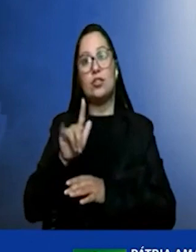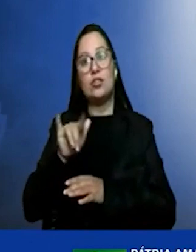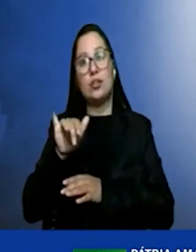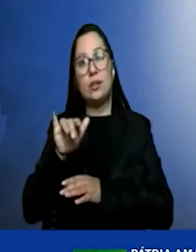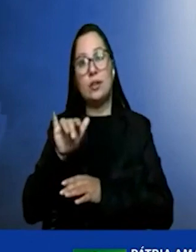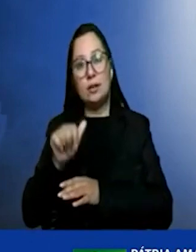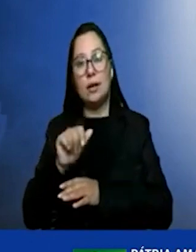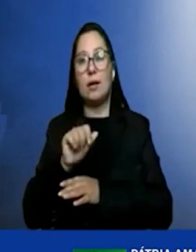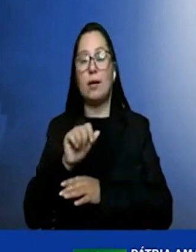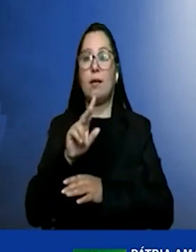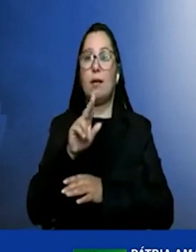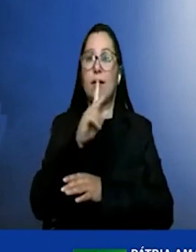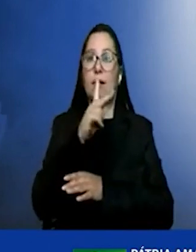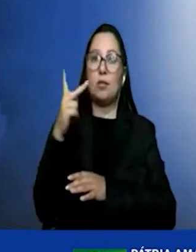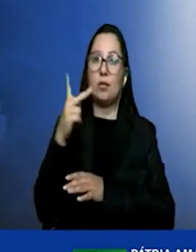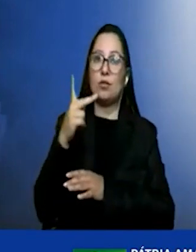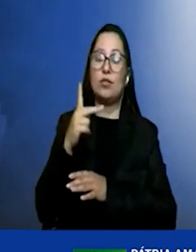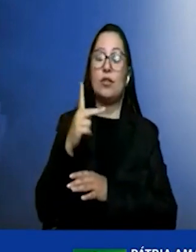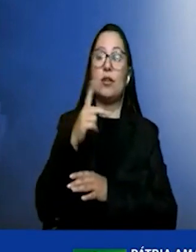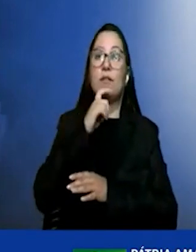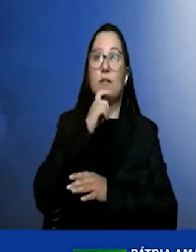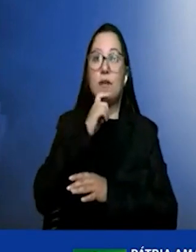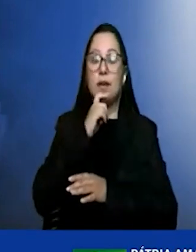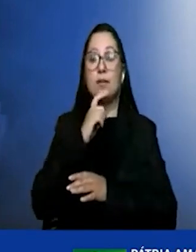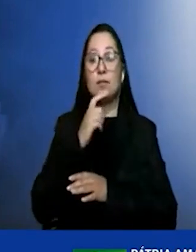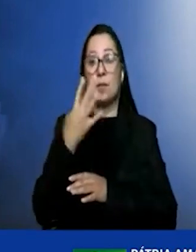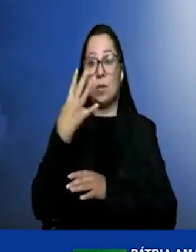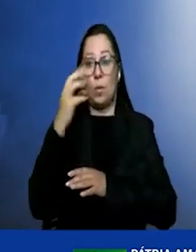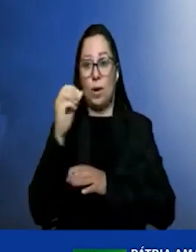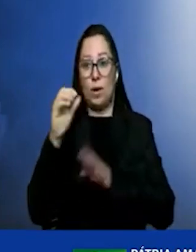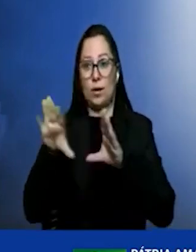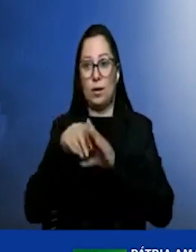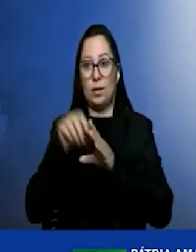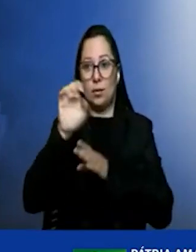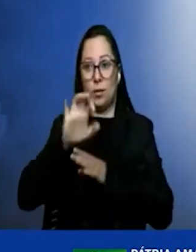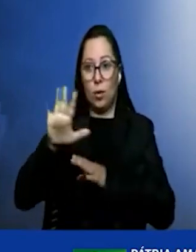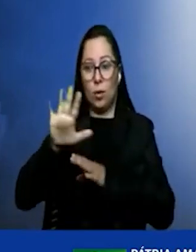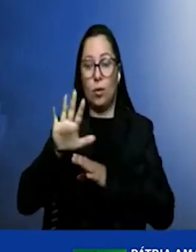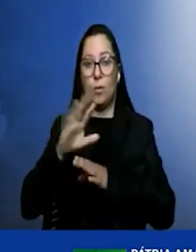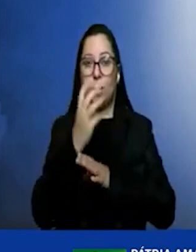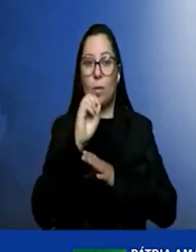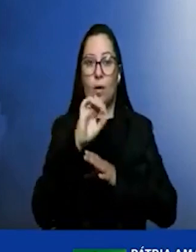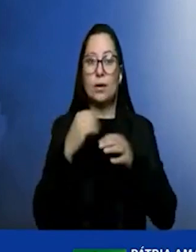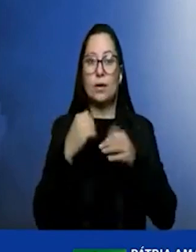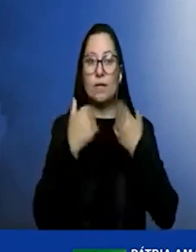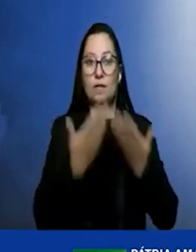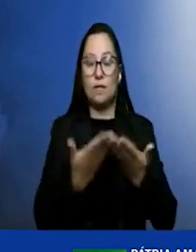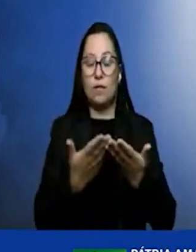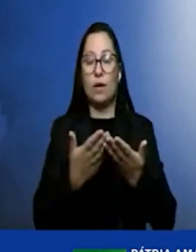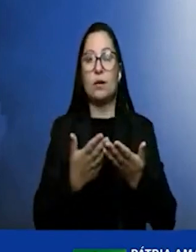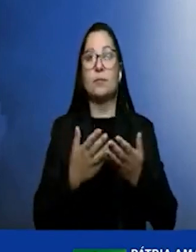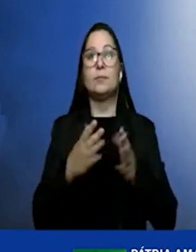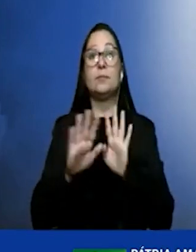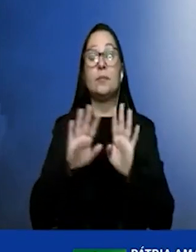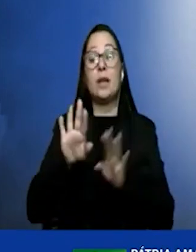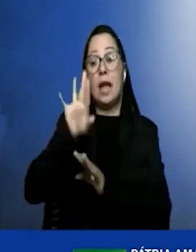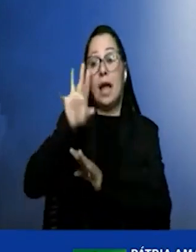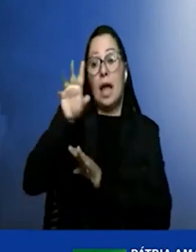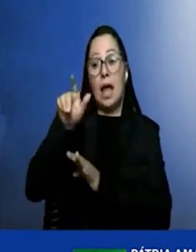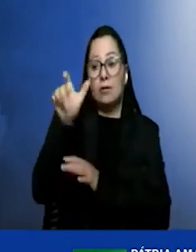do território europeu e 40 fora do território europeu. Provavelmente, essa costa norte aqui da África deverá ser